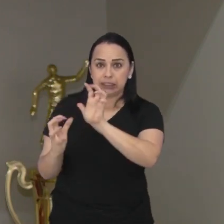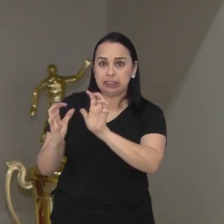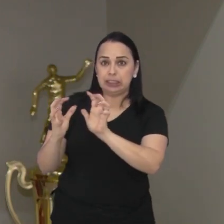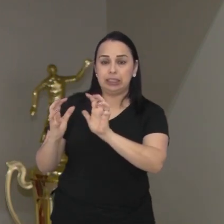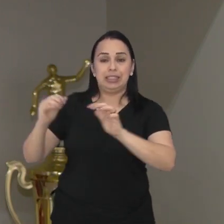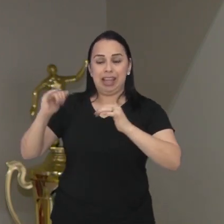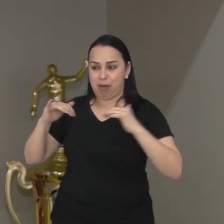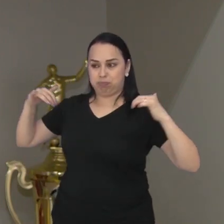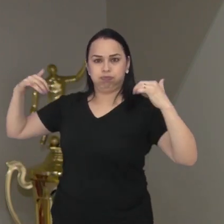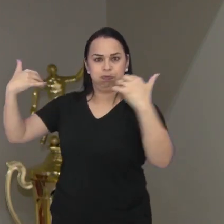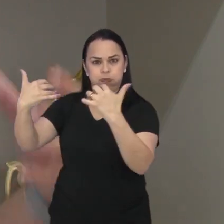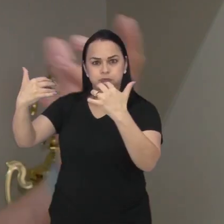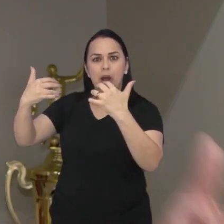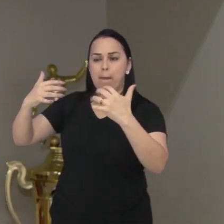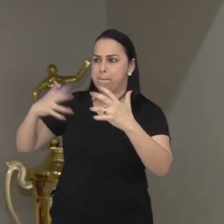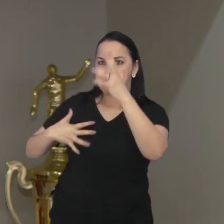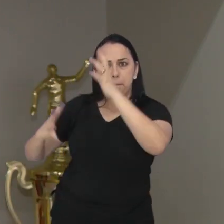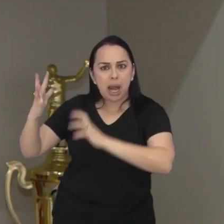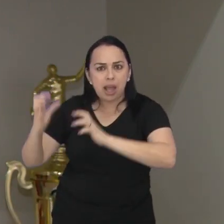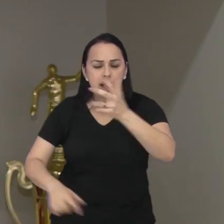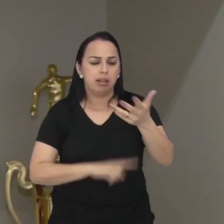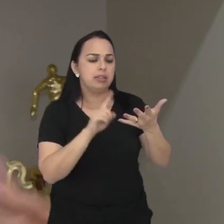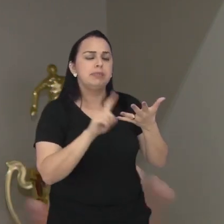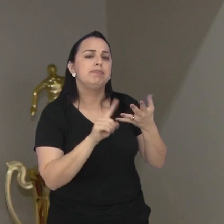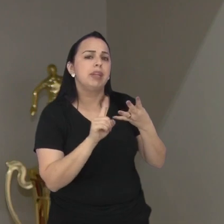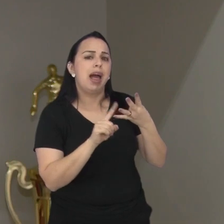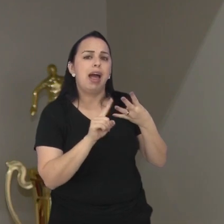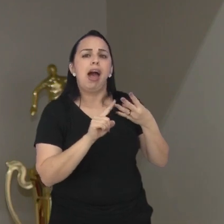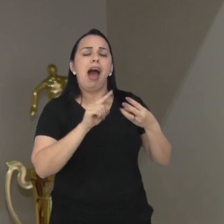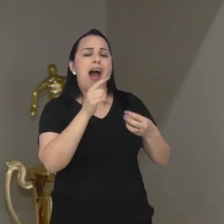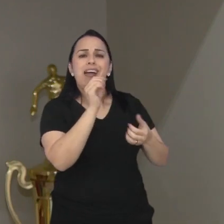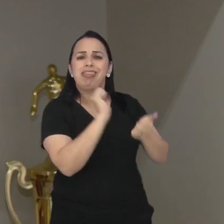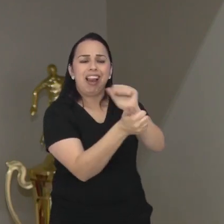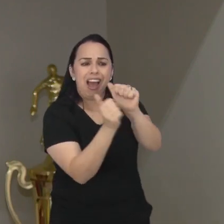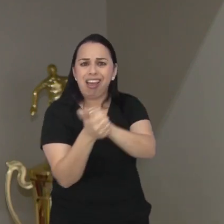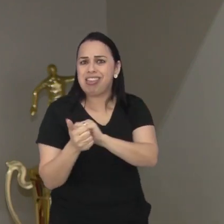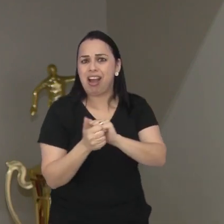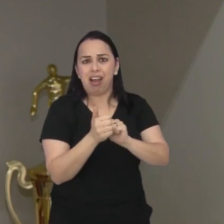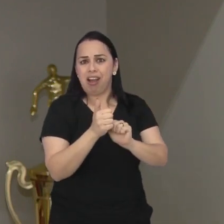brigas em arquibancadas, nos jogos, atletas